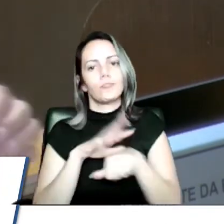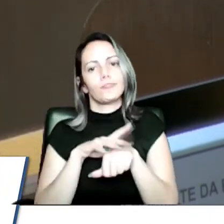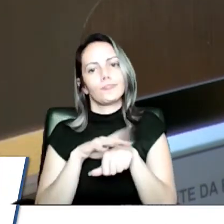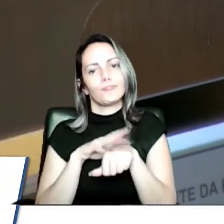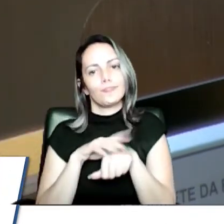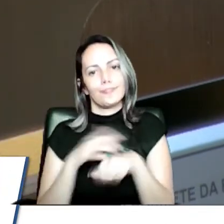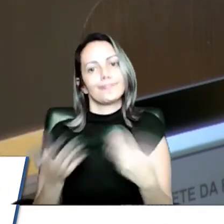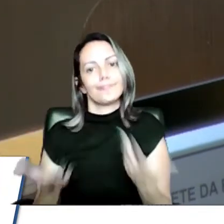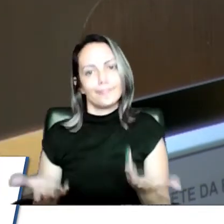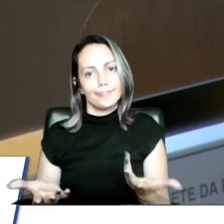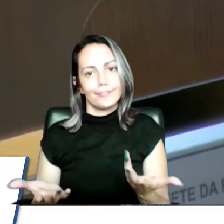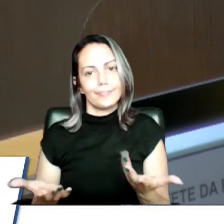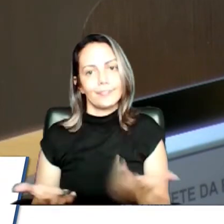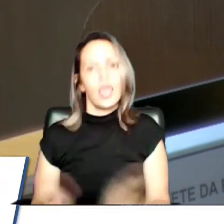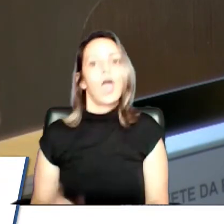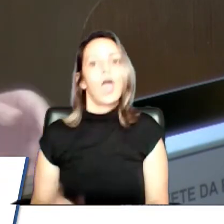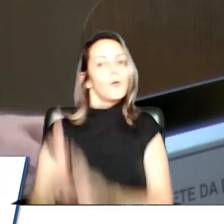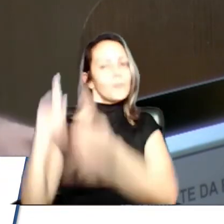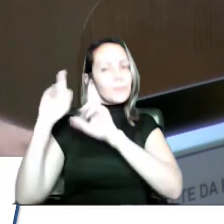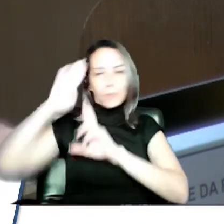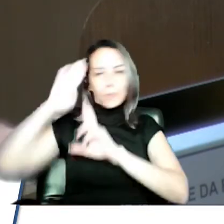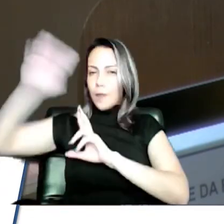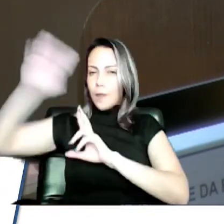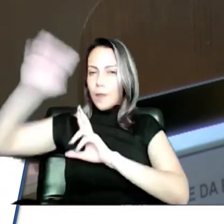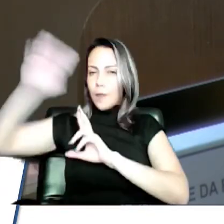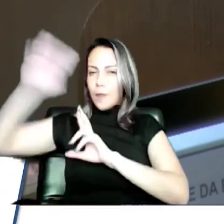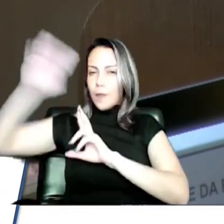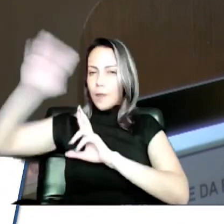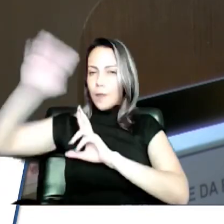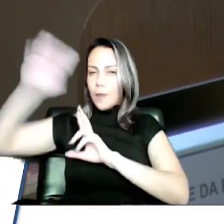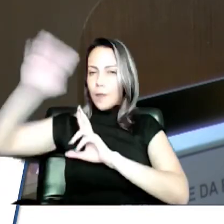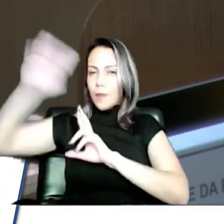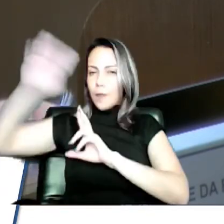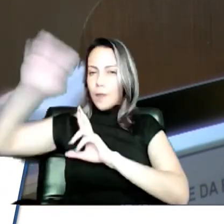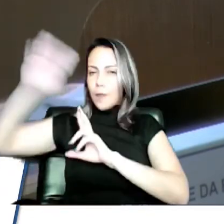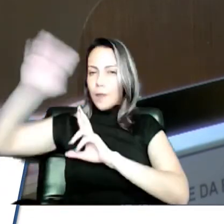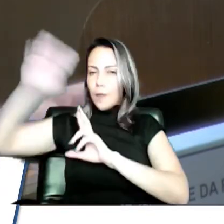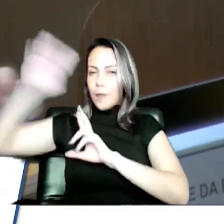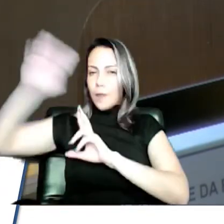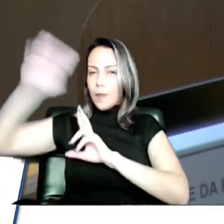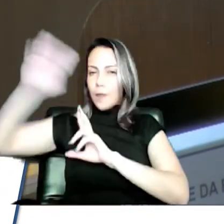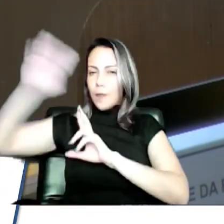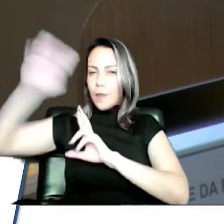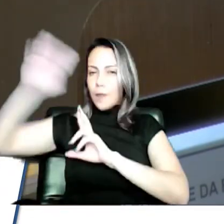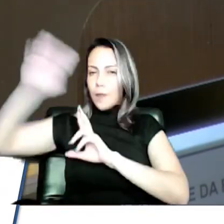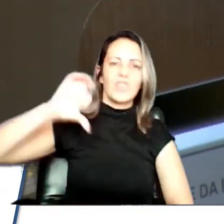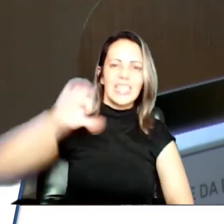é o poder público. Quanto tempo, em 1968 essa lei, nós não mexemos em nada.